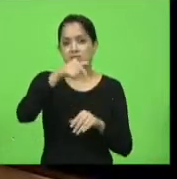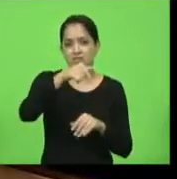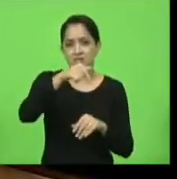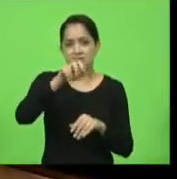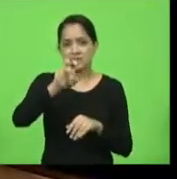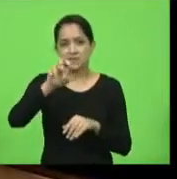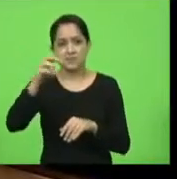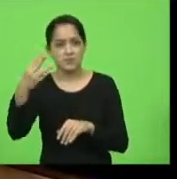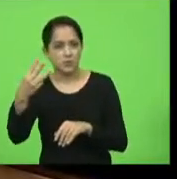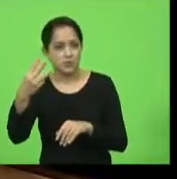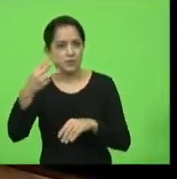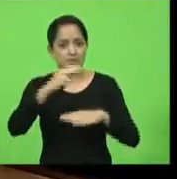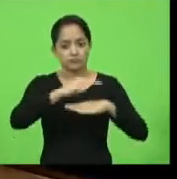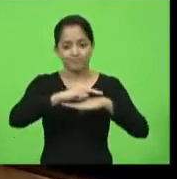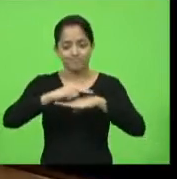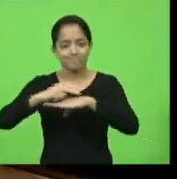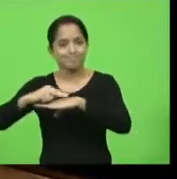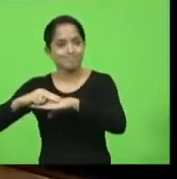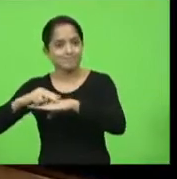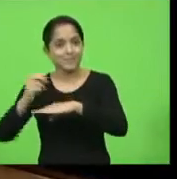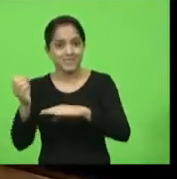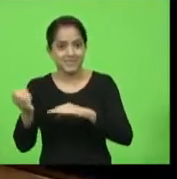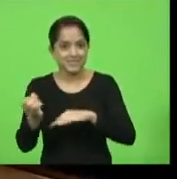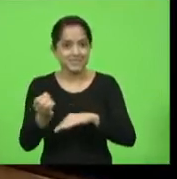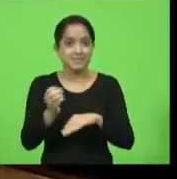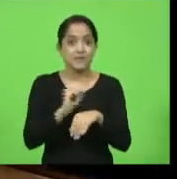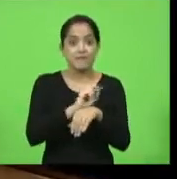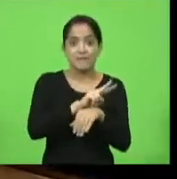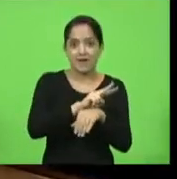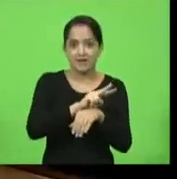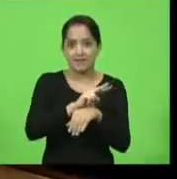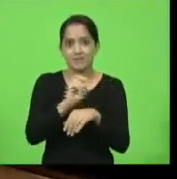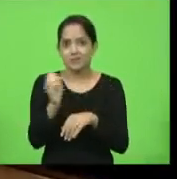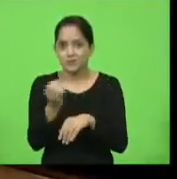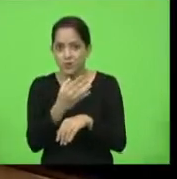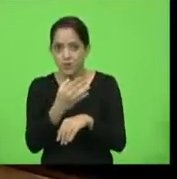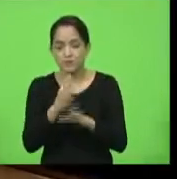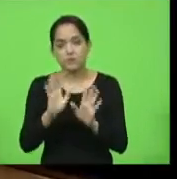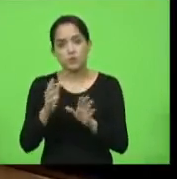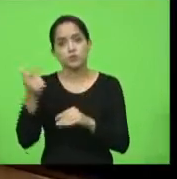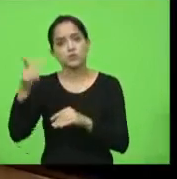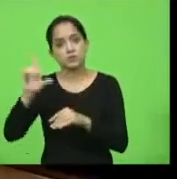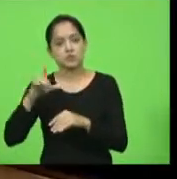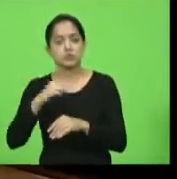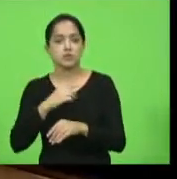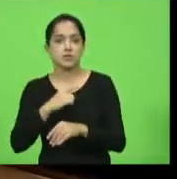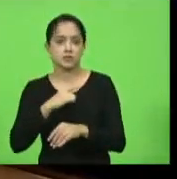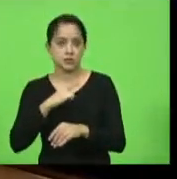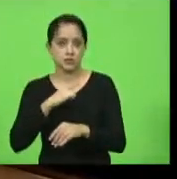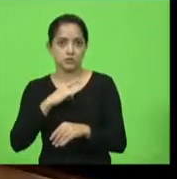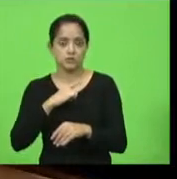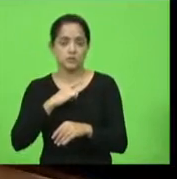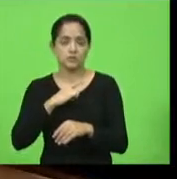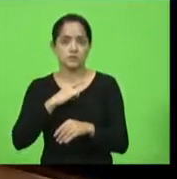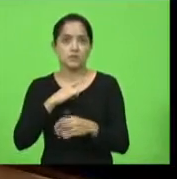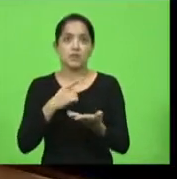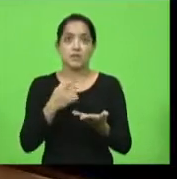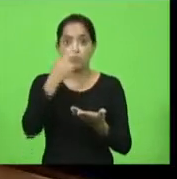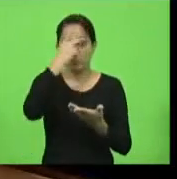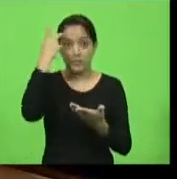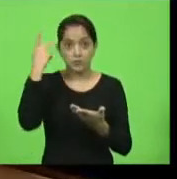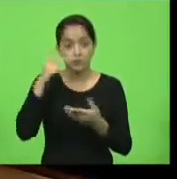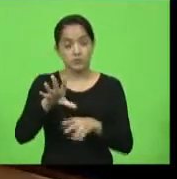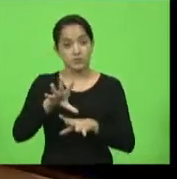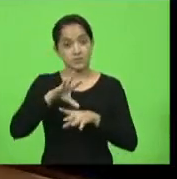753 dessas novas vagas criadas, fora as outras já existentes, que também são ocupadas por pacientes que,